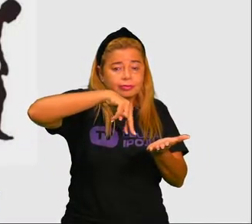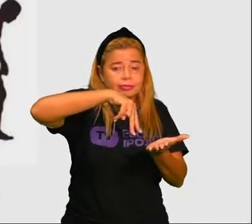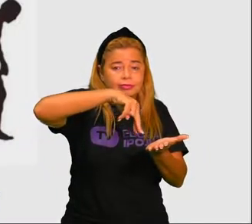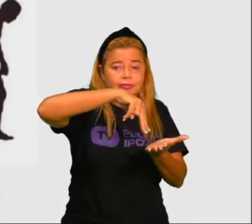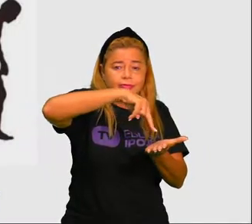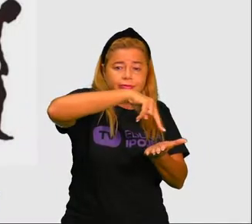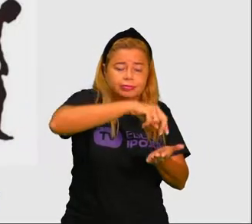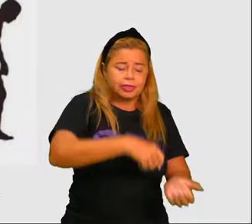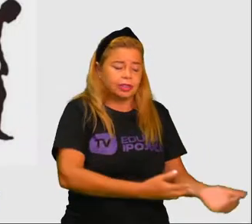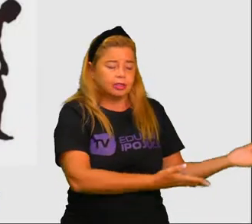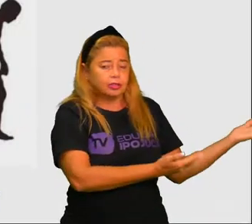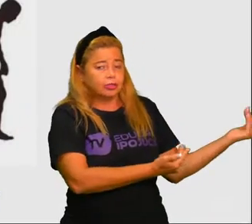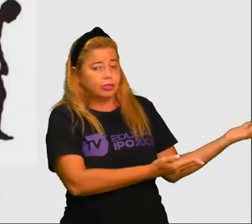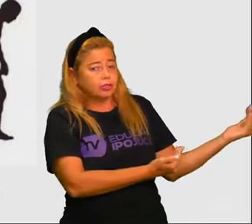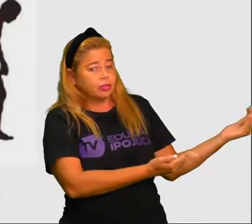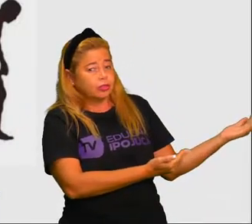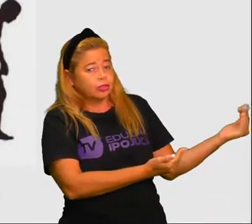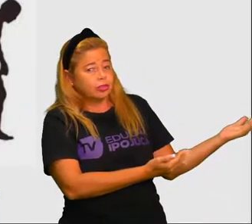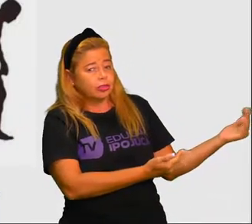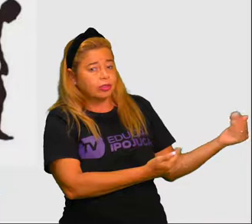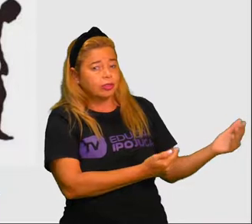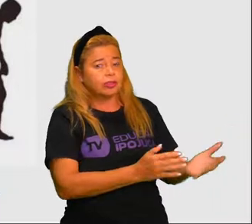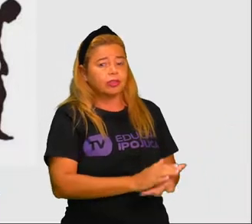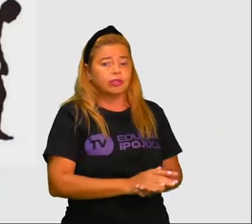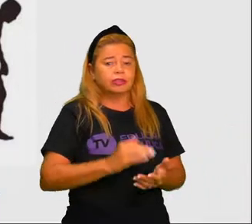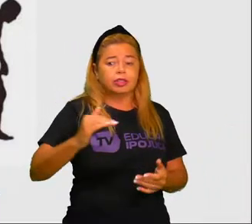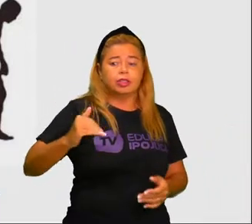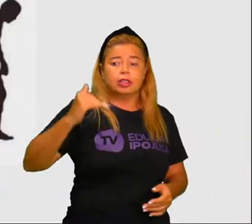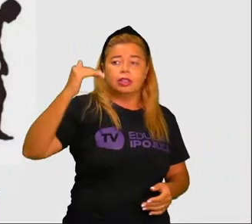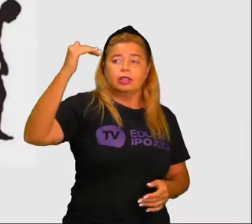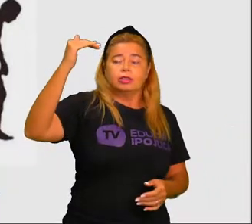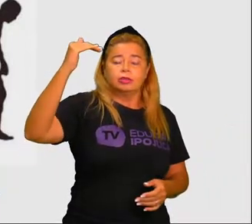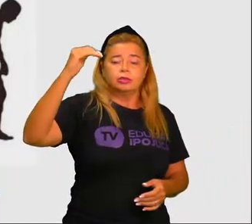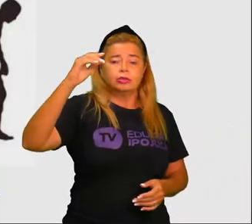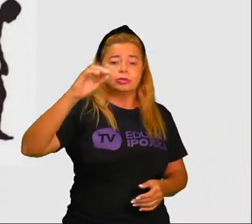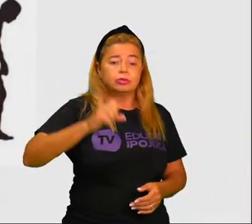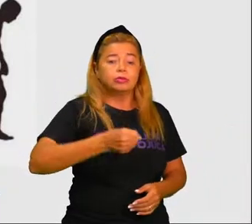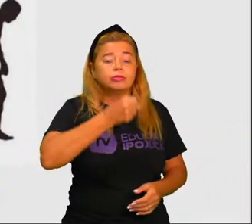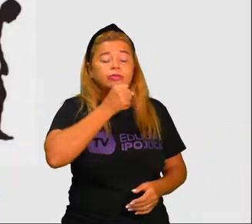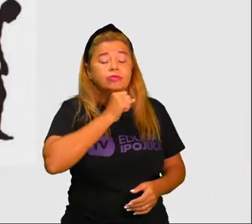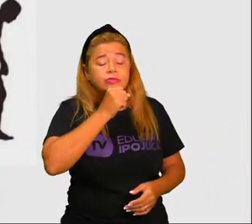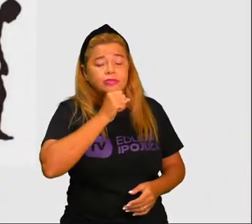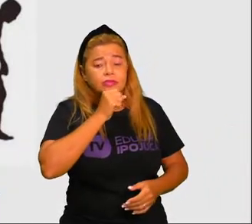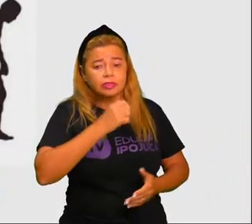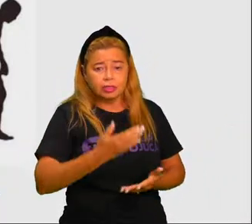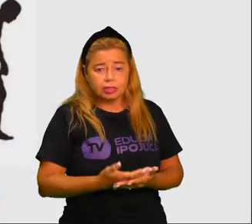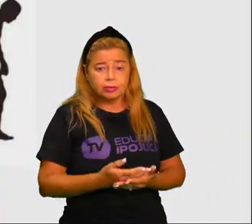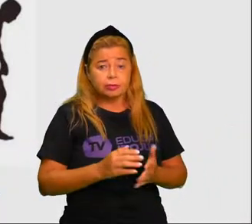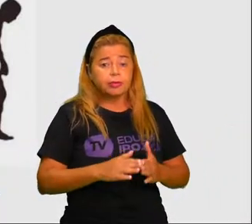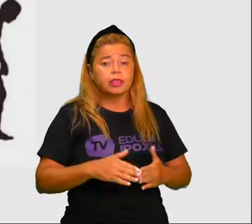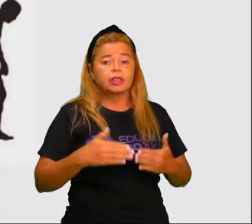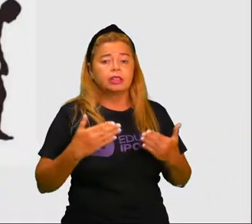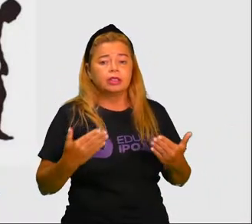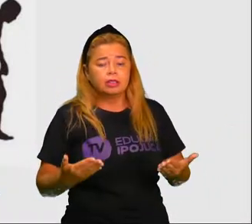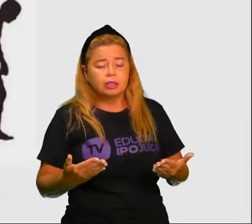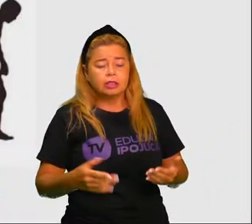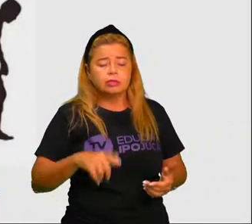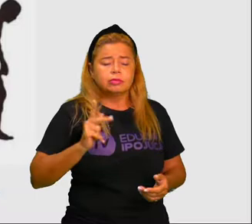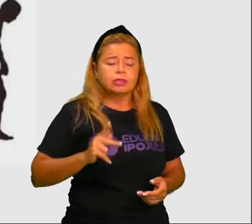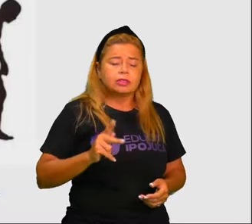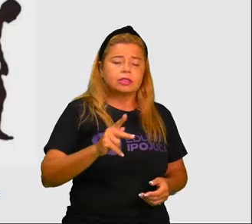adolescência, a parte da juventude, o processo de envelhecimento. Ou seja, estamos em constante processo de